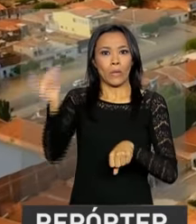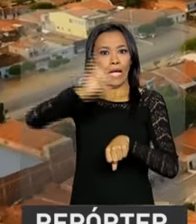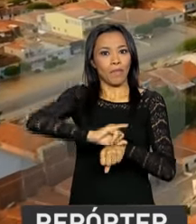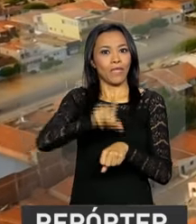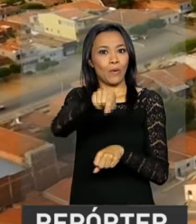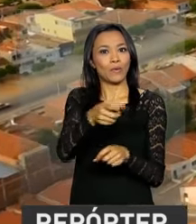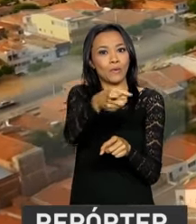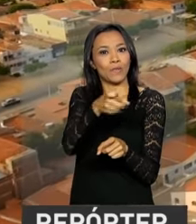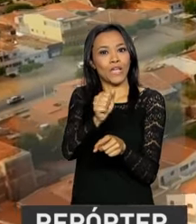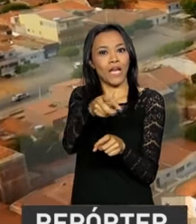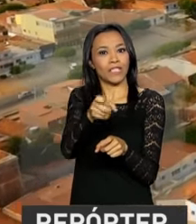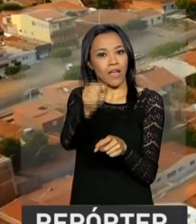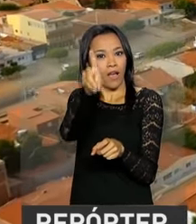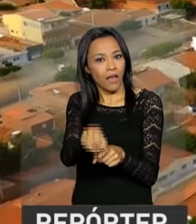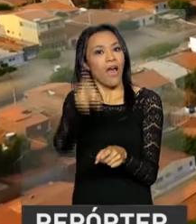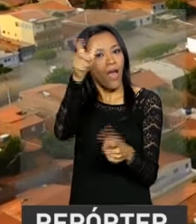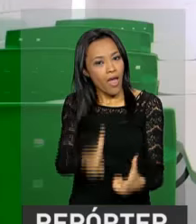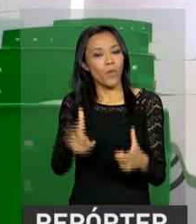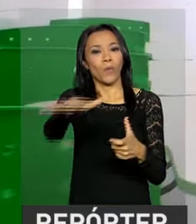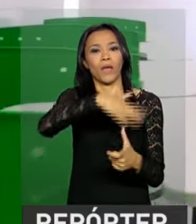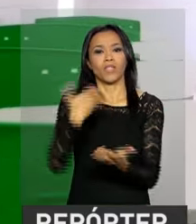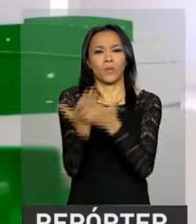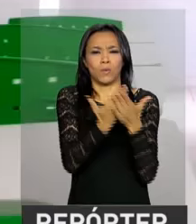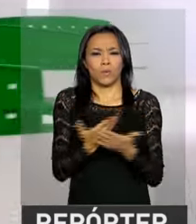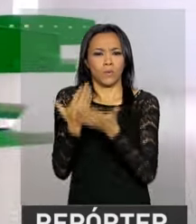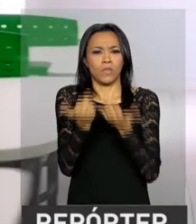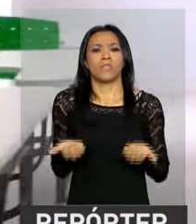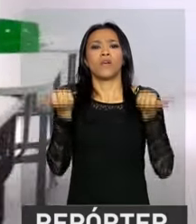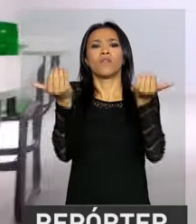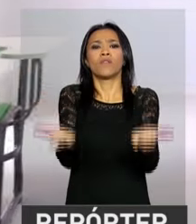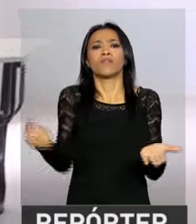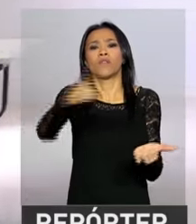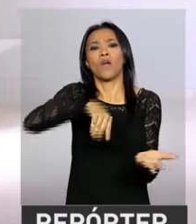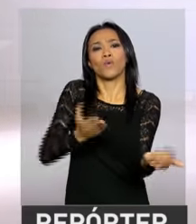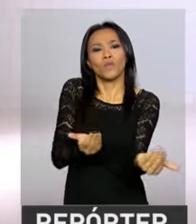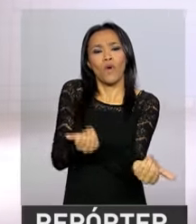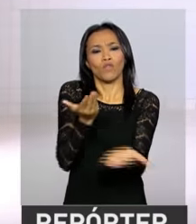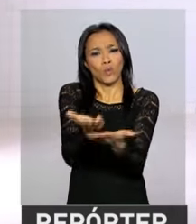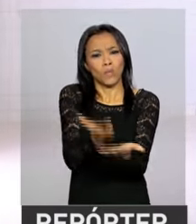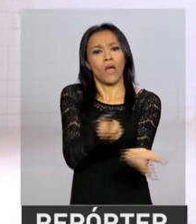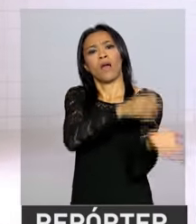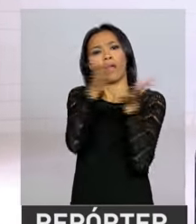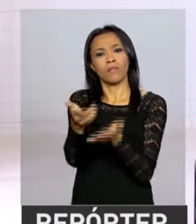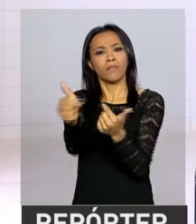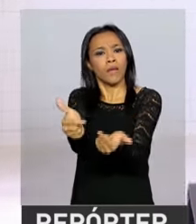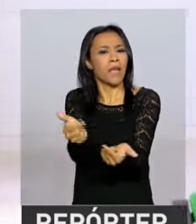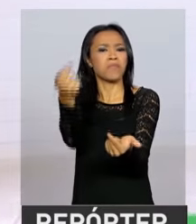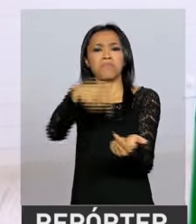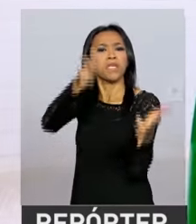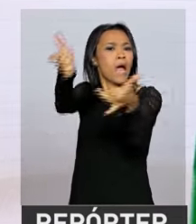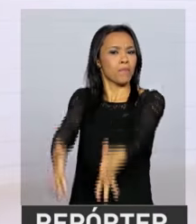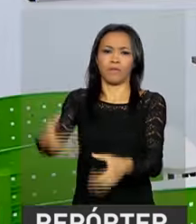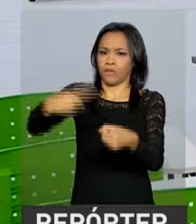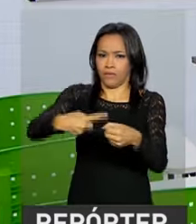chachado, quer se tornar também um polo educacional e dar aos jovens da região a chance de estudar e trabalhar sem ter de deixar